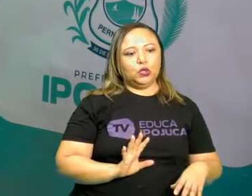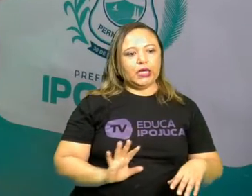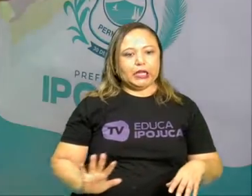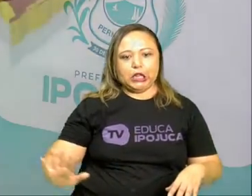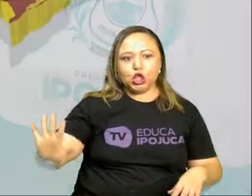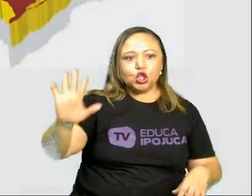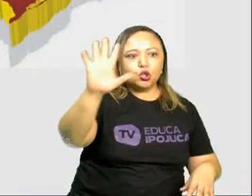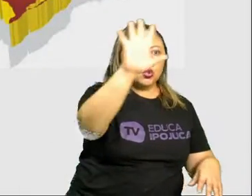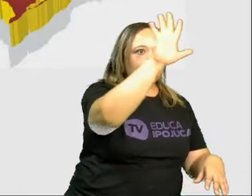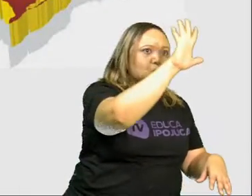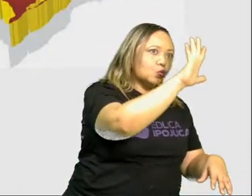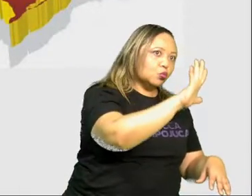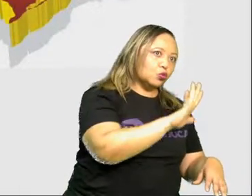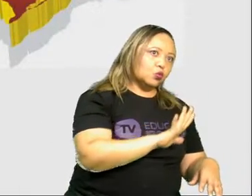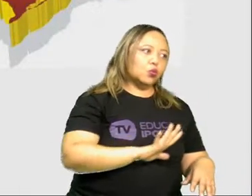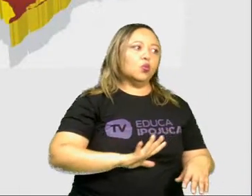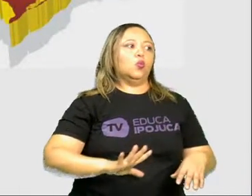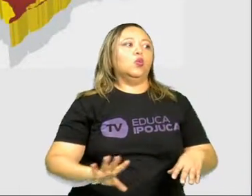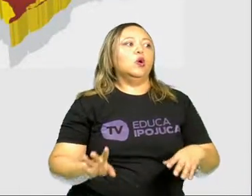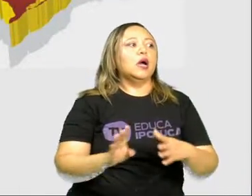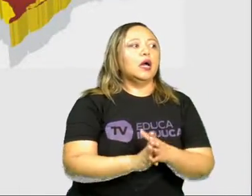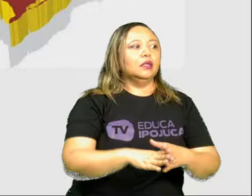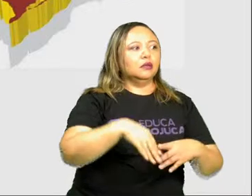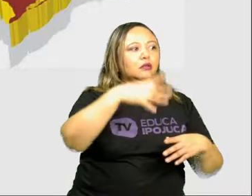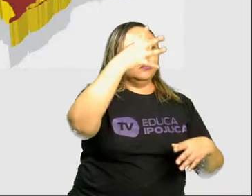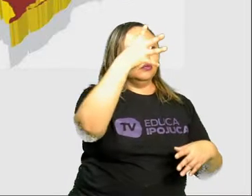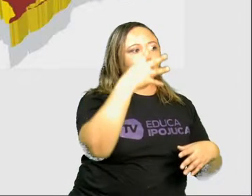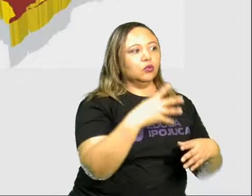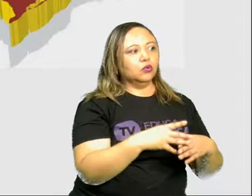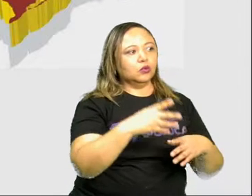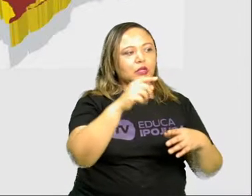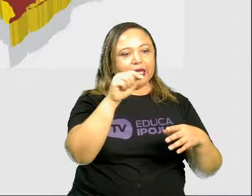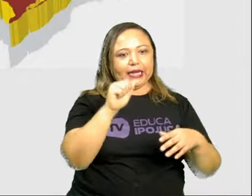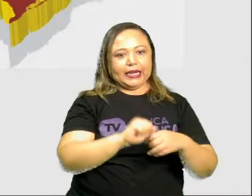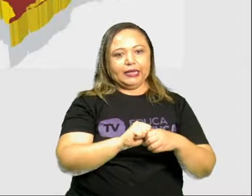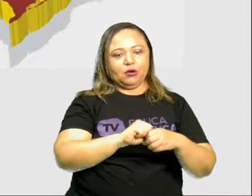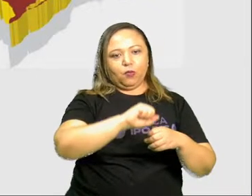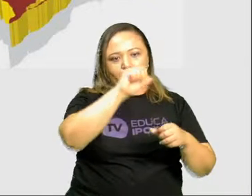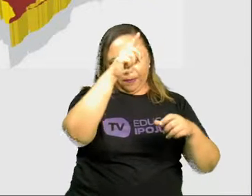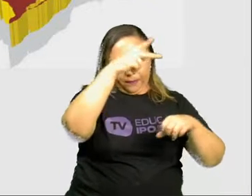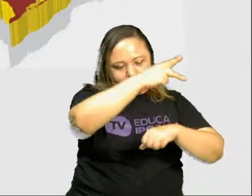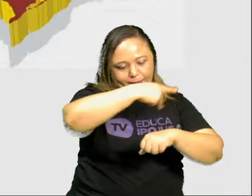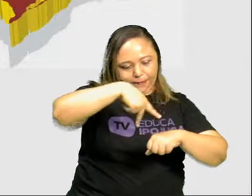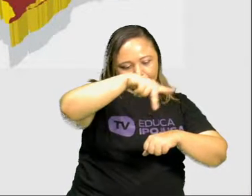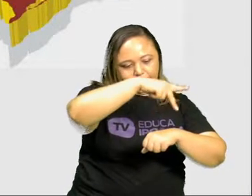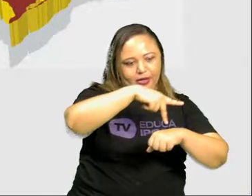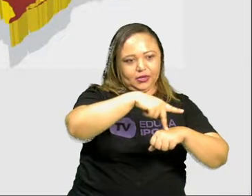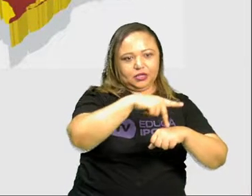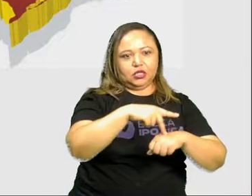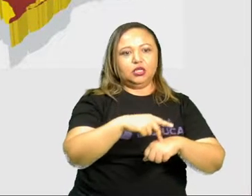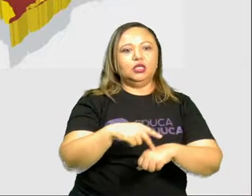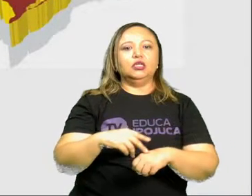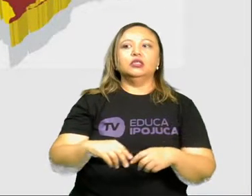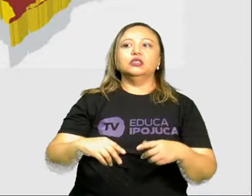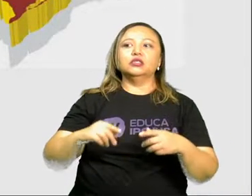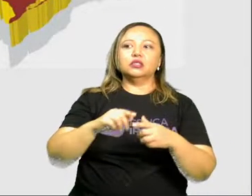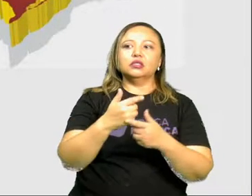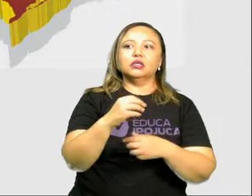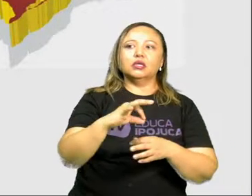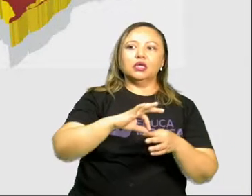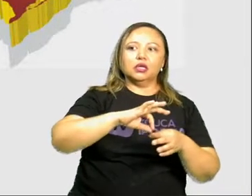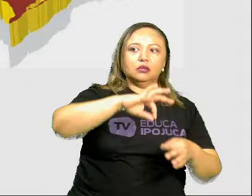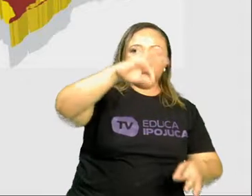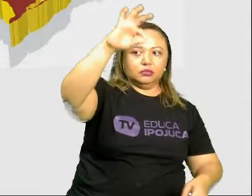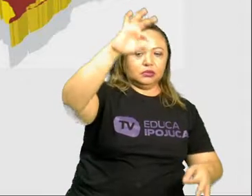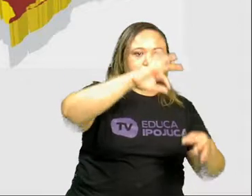quadrados. O Brasil é considerado um país continental e ocupa 42% da